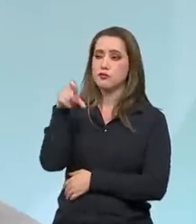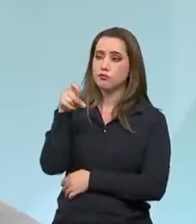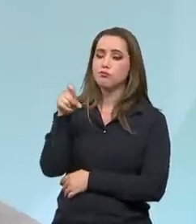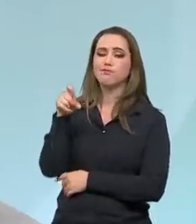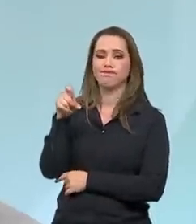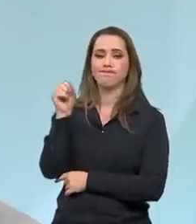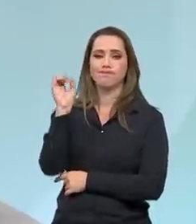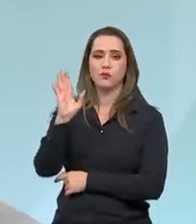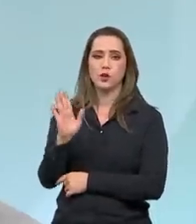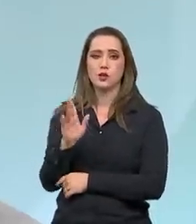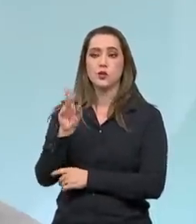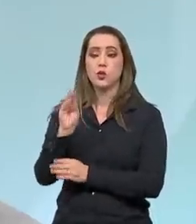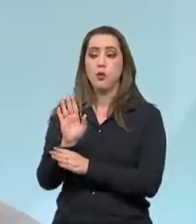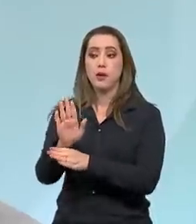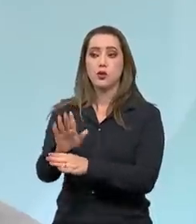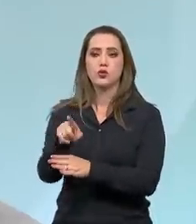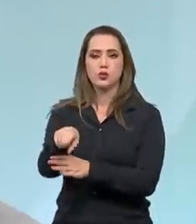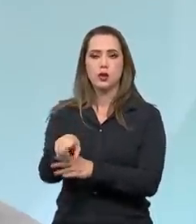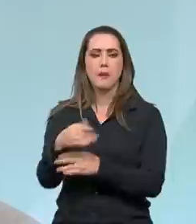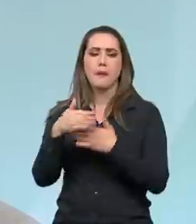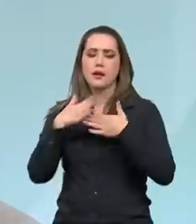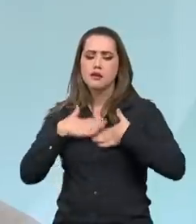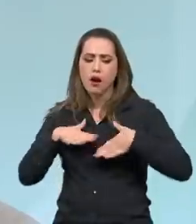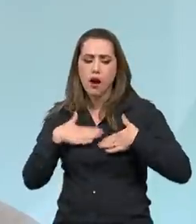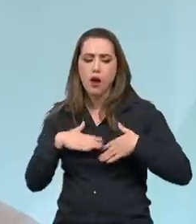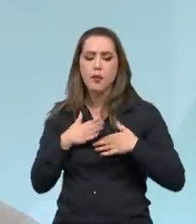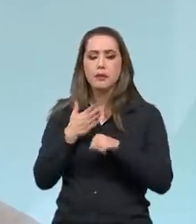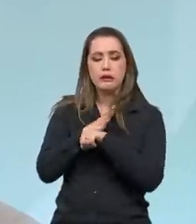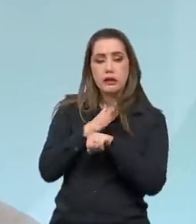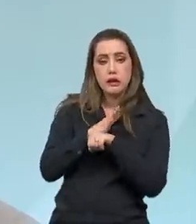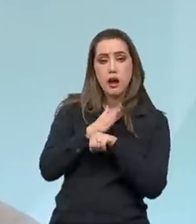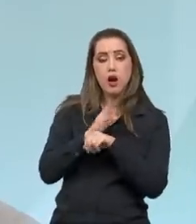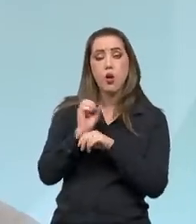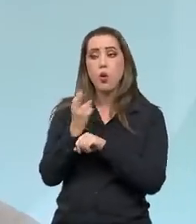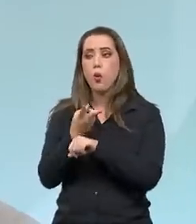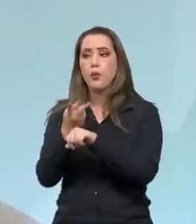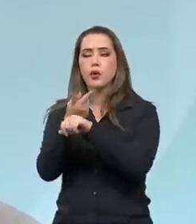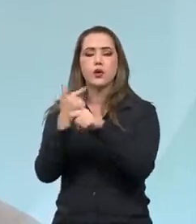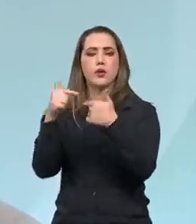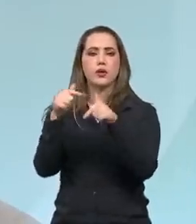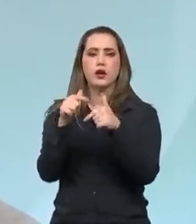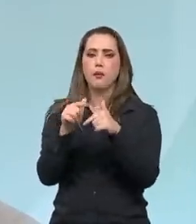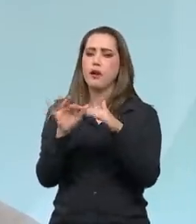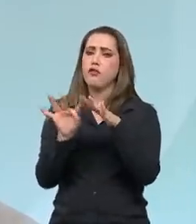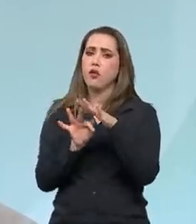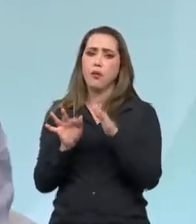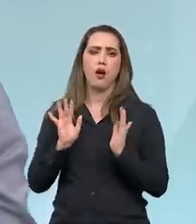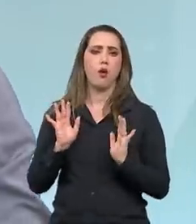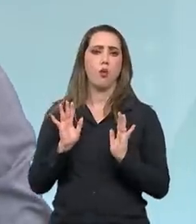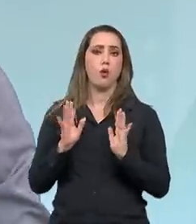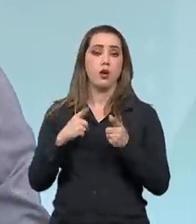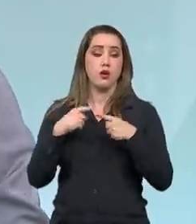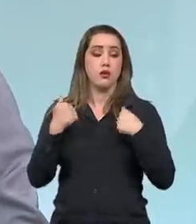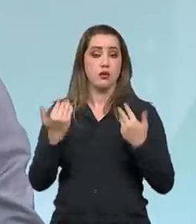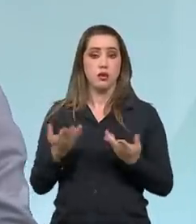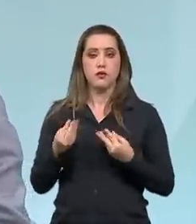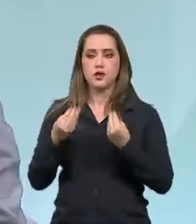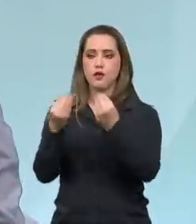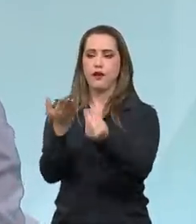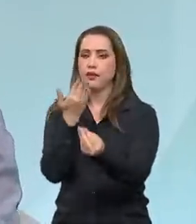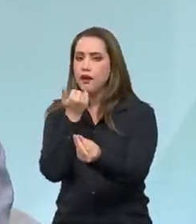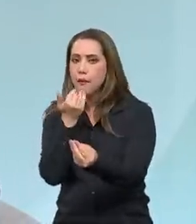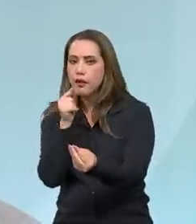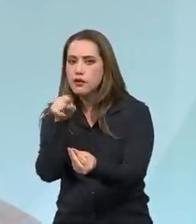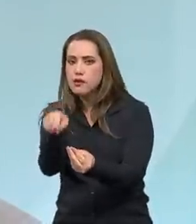ser utilizada para que essa pessoa tenha mais tranquilidade para poder se qualificar ou procurar uma ocupação melhor. Então você garante a comida na sua